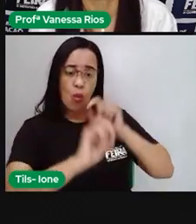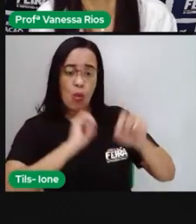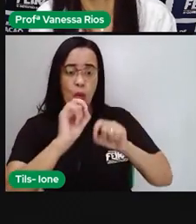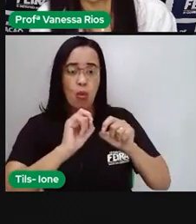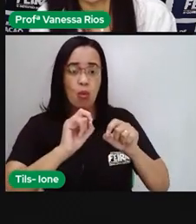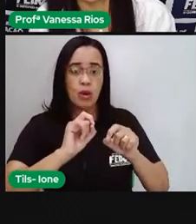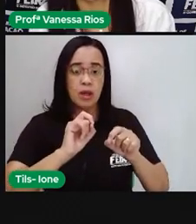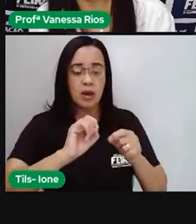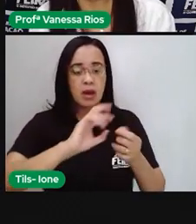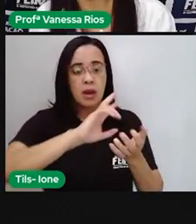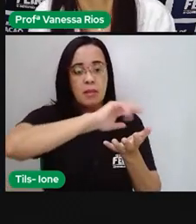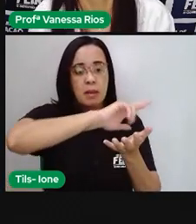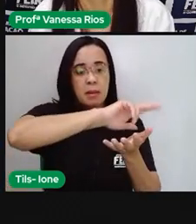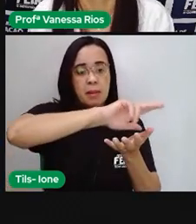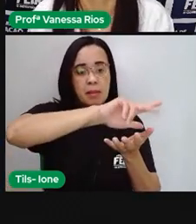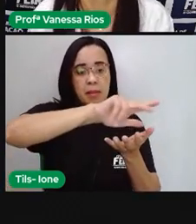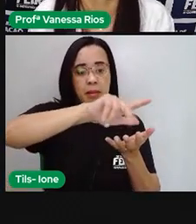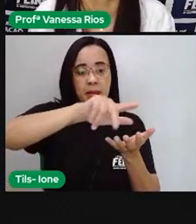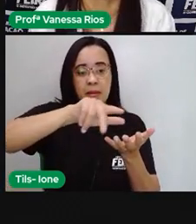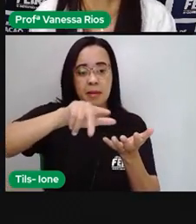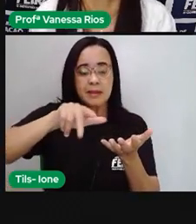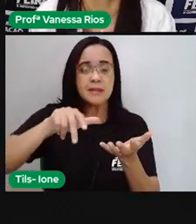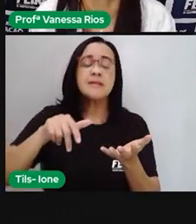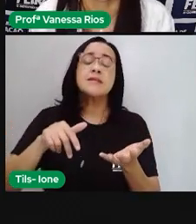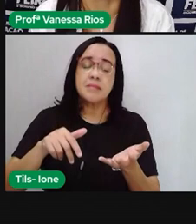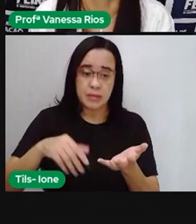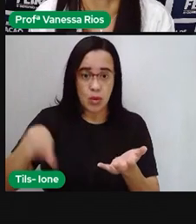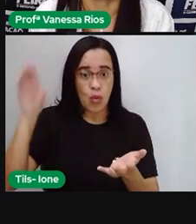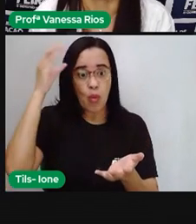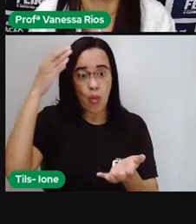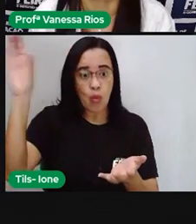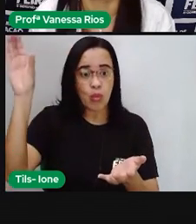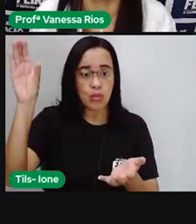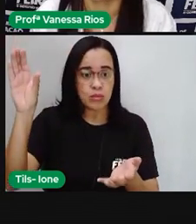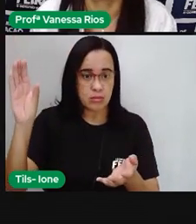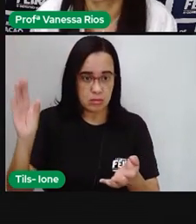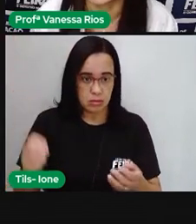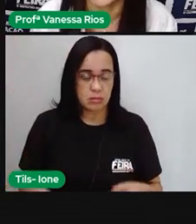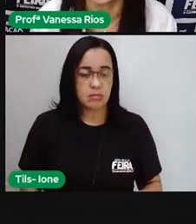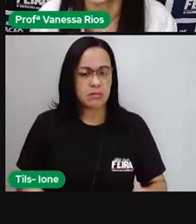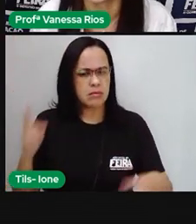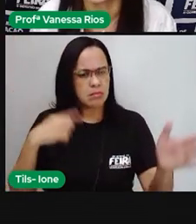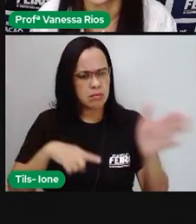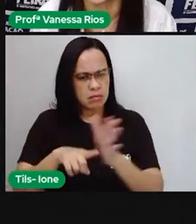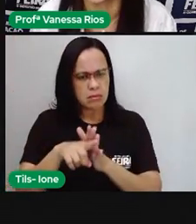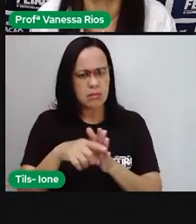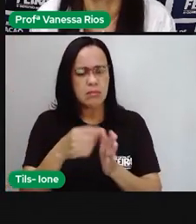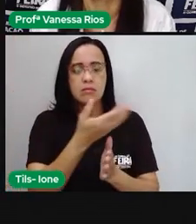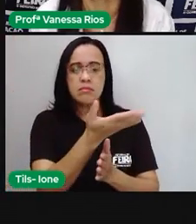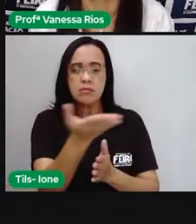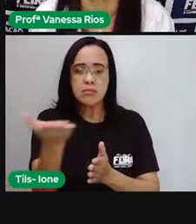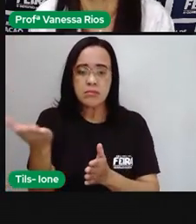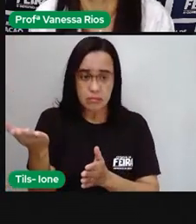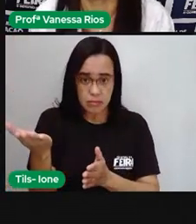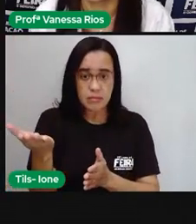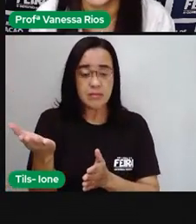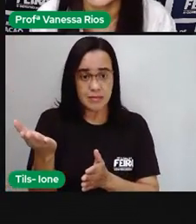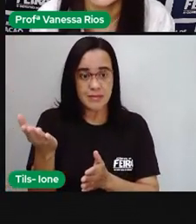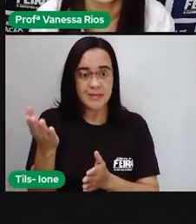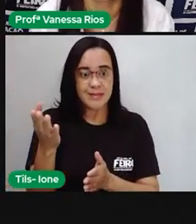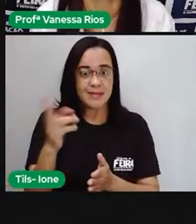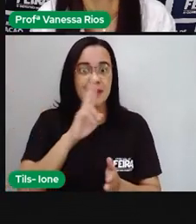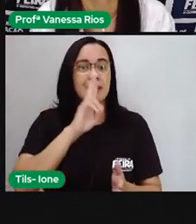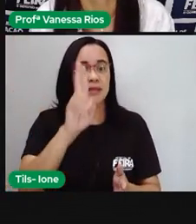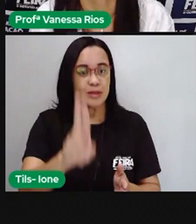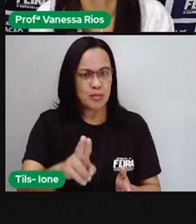direcionada ao tema dessa videoaula, que é a diversidade cultural. Mas aí a Pró pergunta, pra que vocês, eu acredito que vocês já tenham